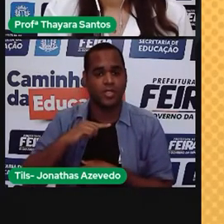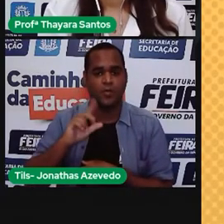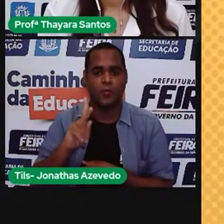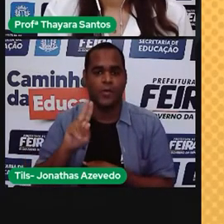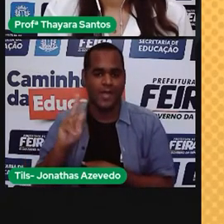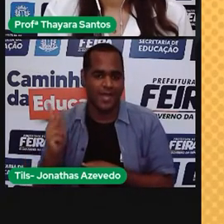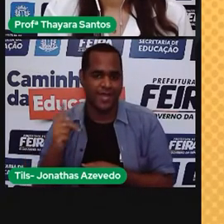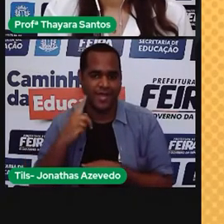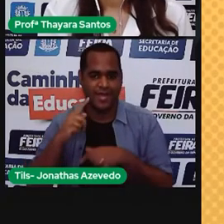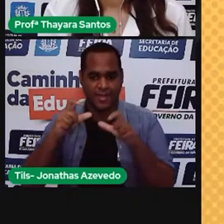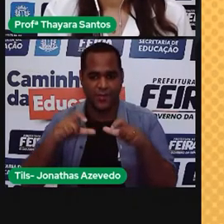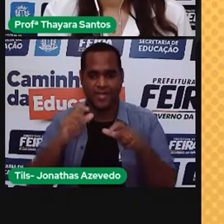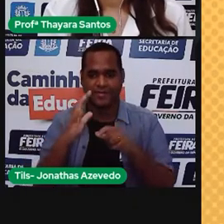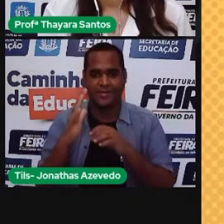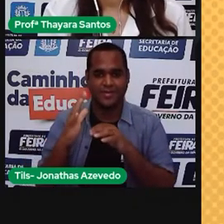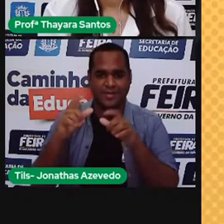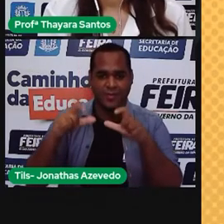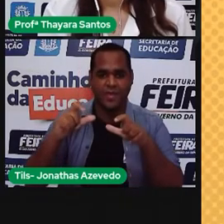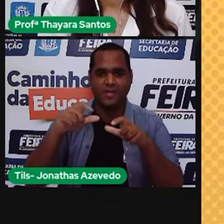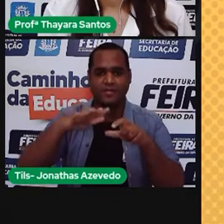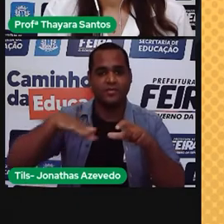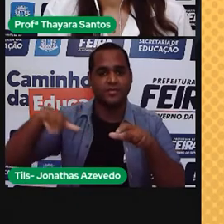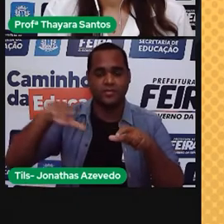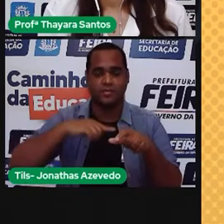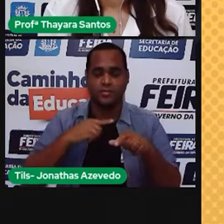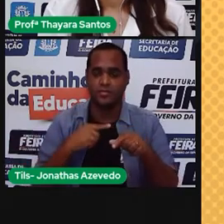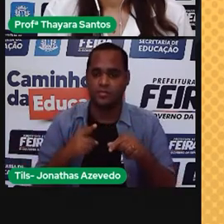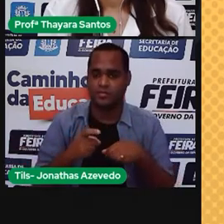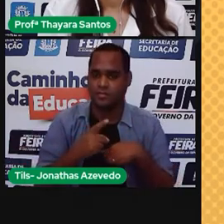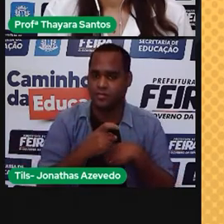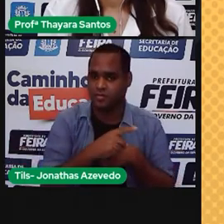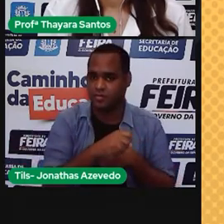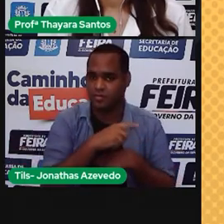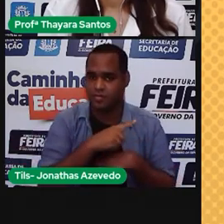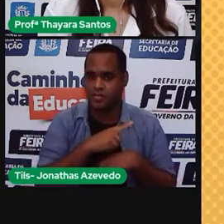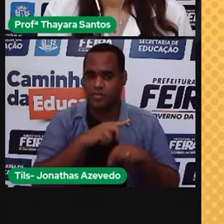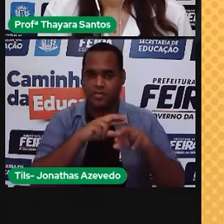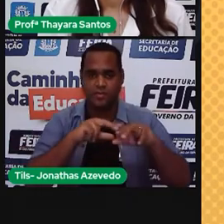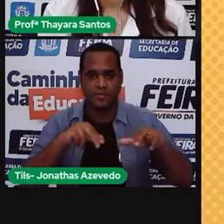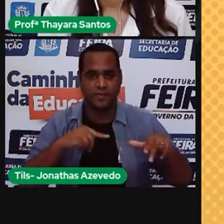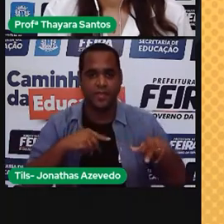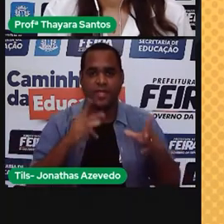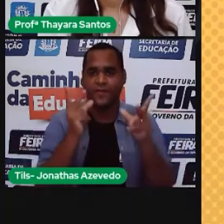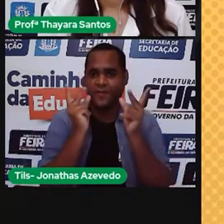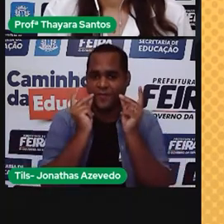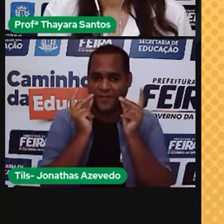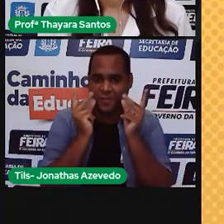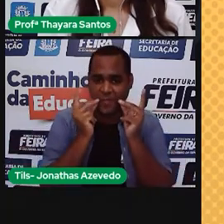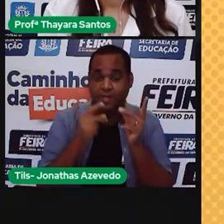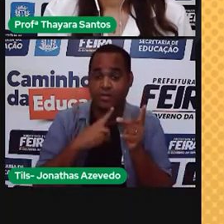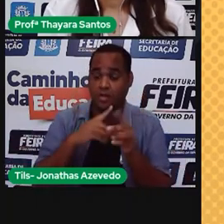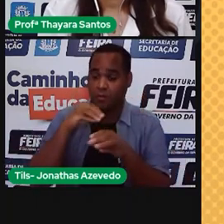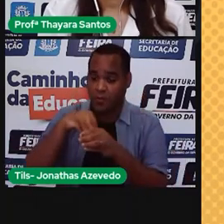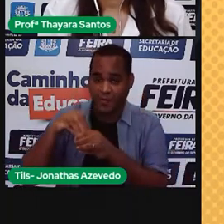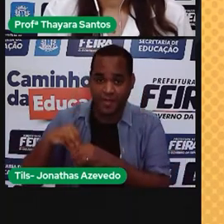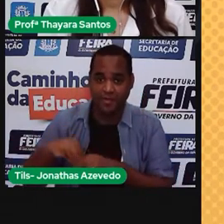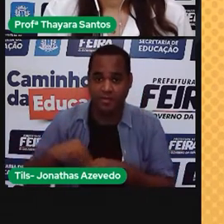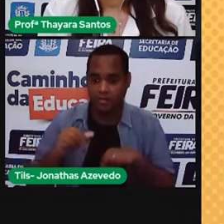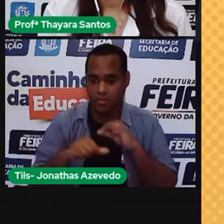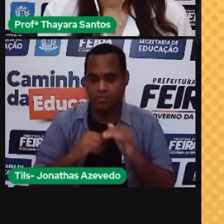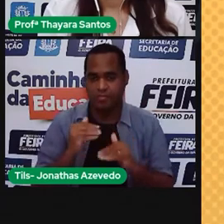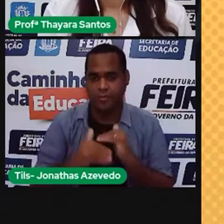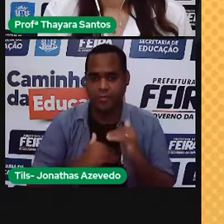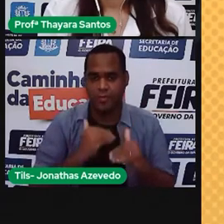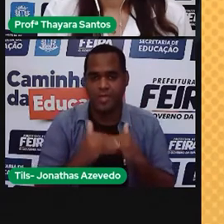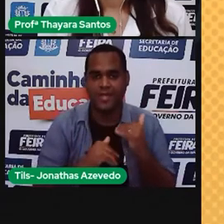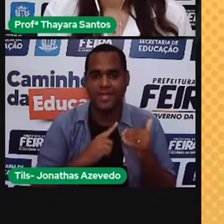Galeria Melonela comeram o próprio pote plástico em que estavam guardadas. Elas